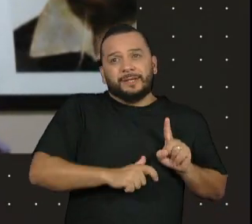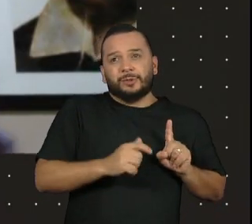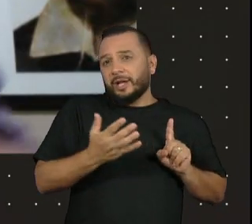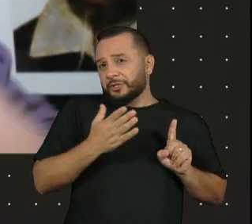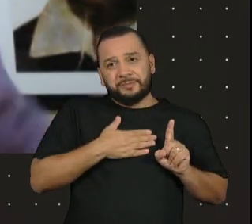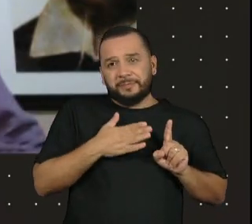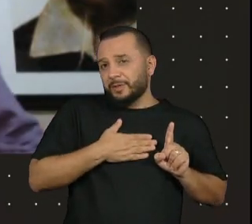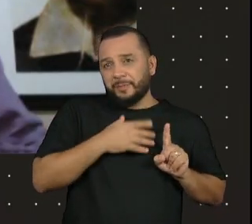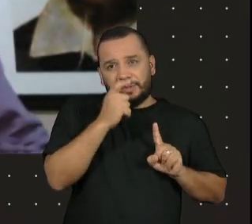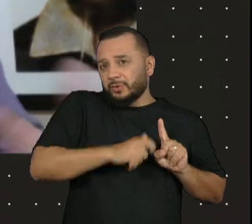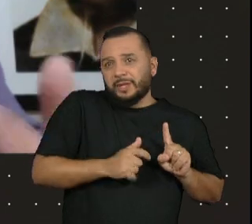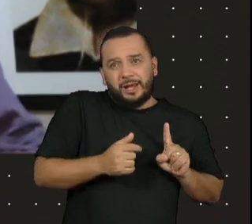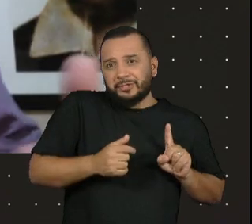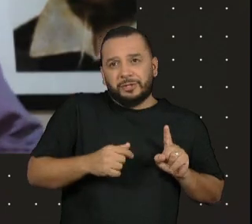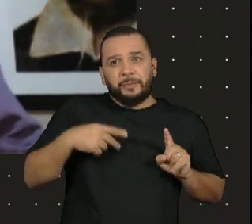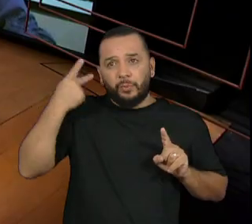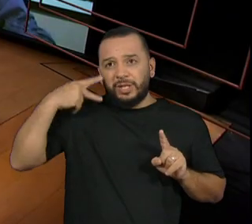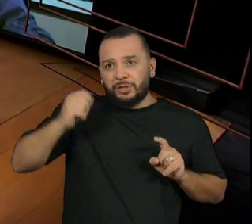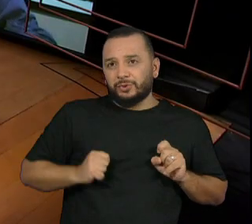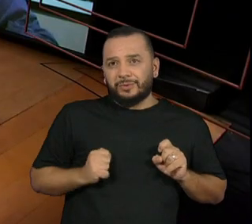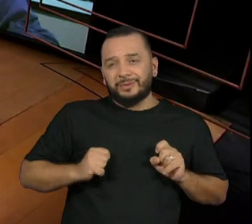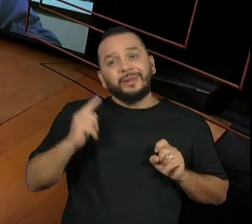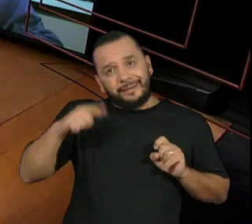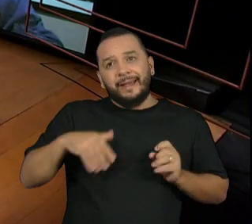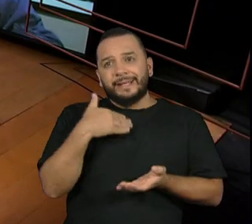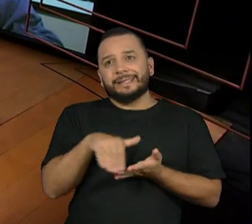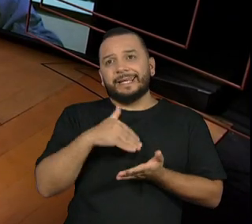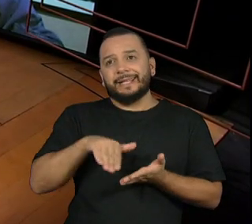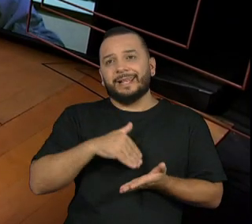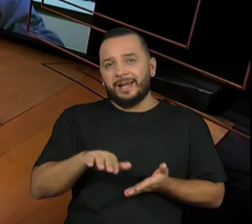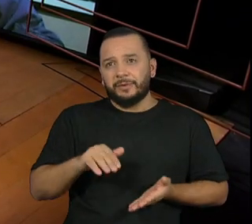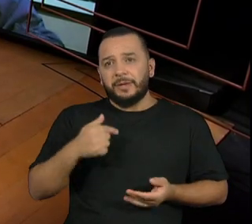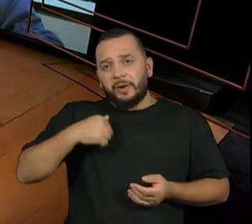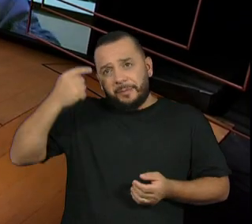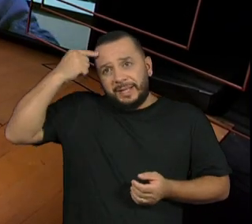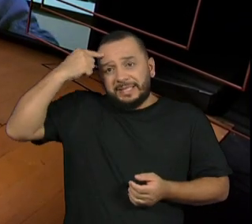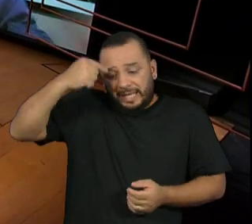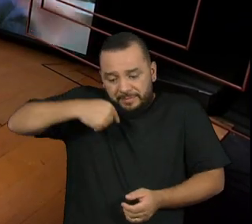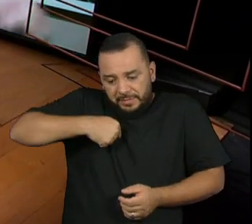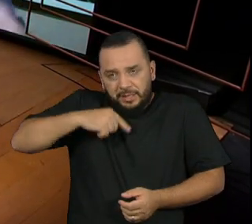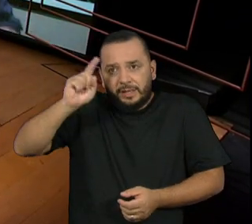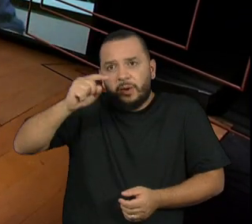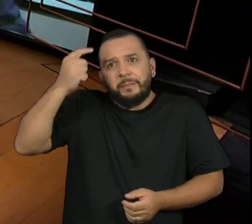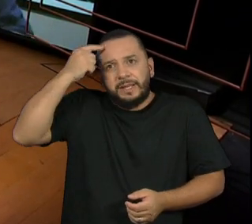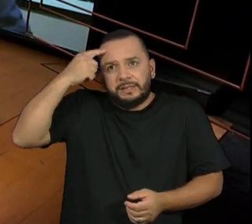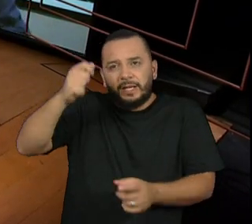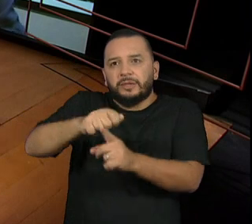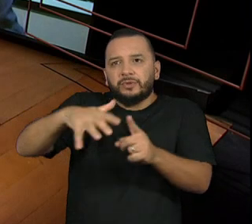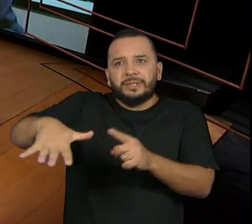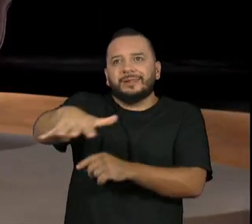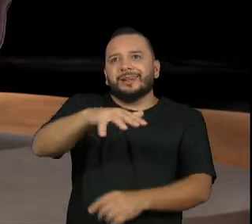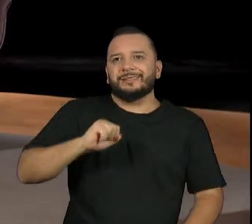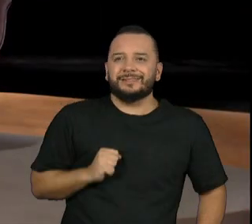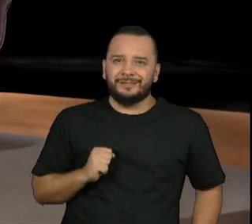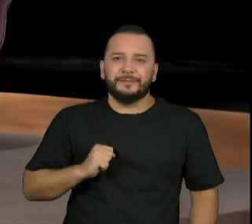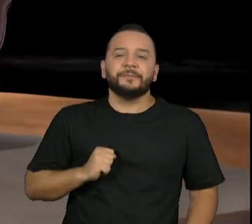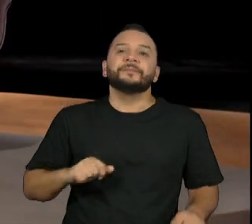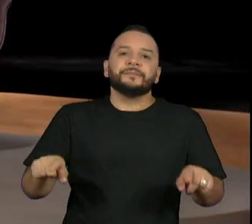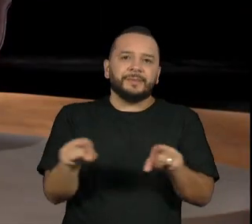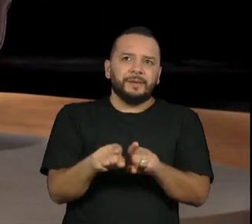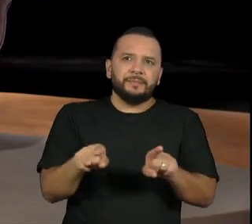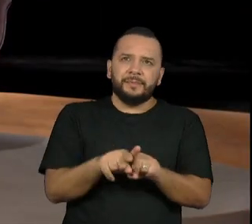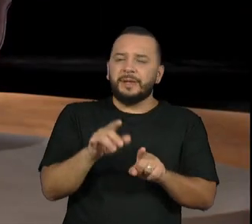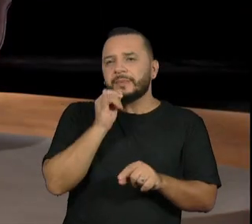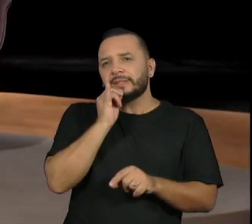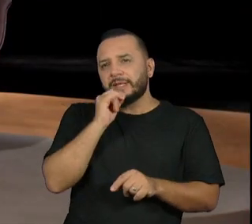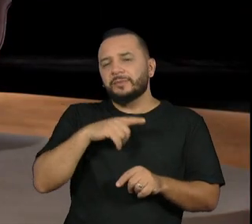Um personagem que era esse secretário que não podia pensar só em si. Por exemplo, a teve uma discussão uma vez que achava que o teatro do